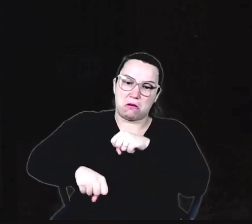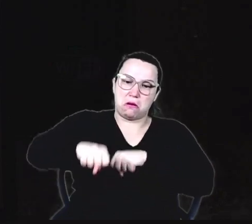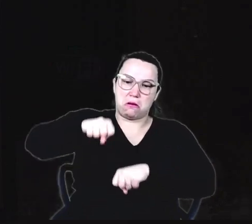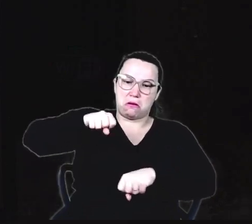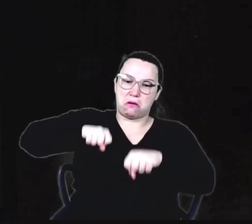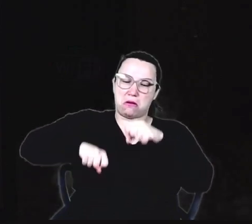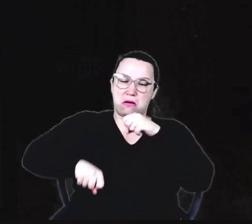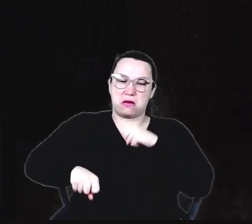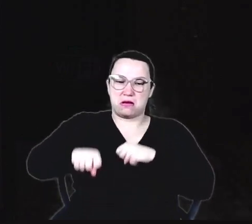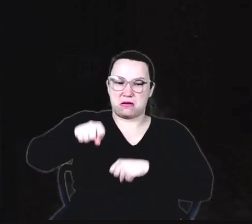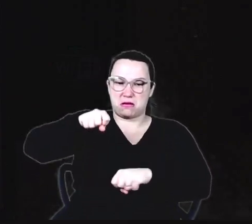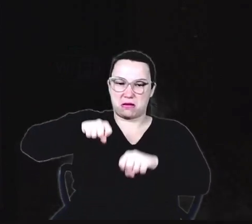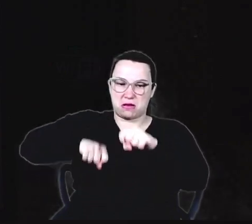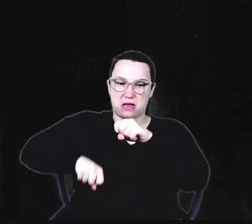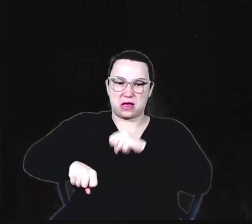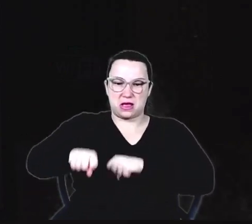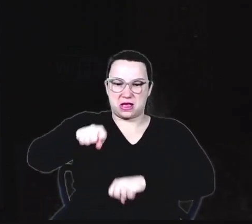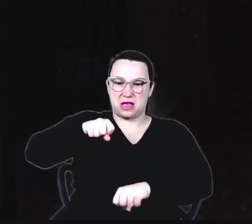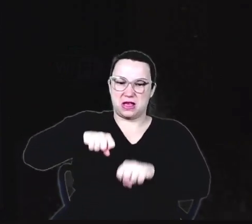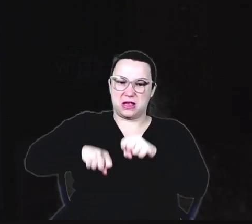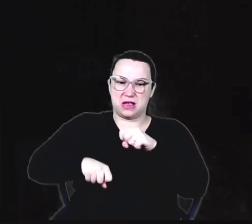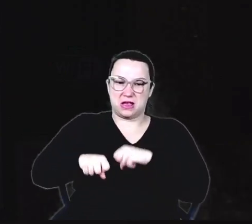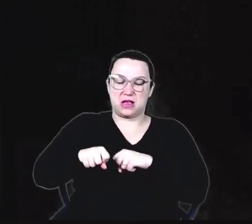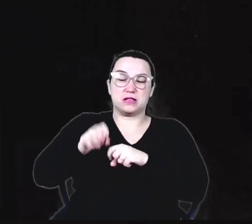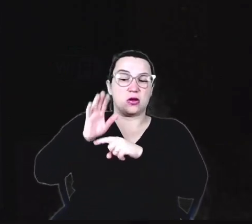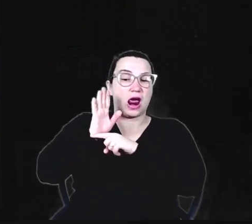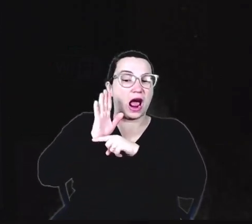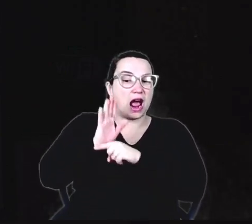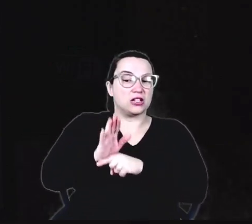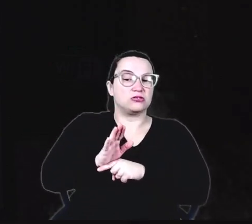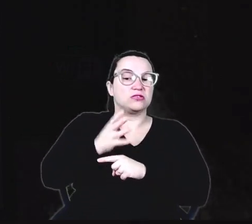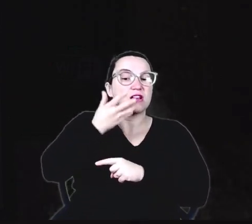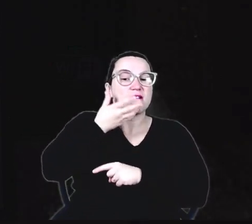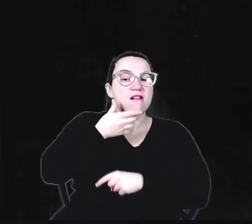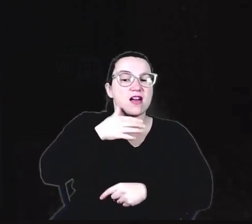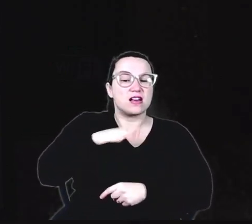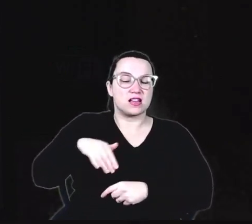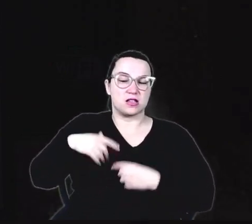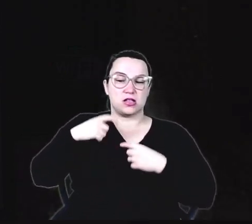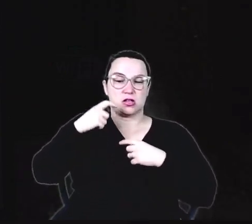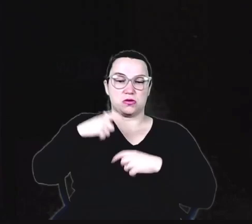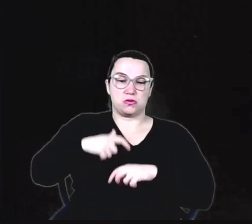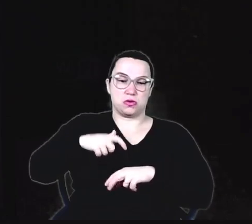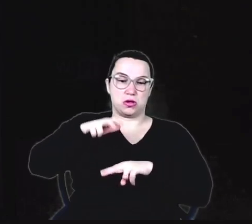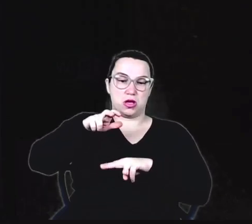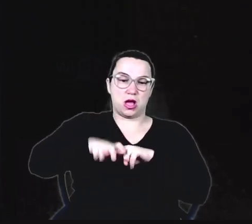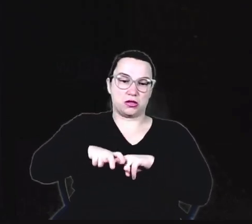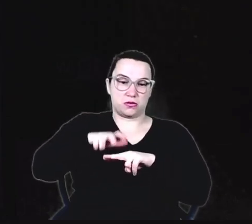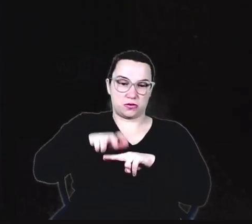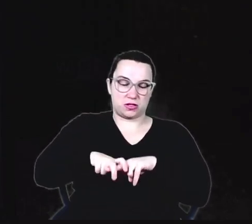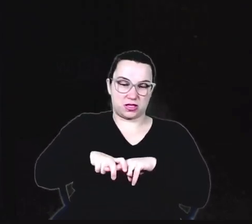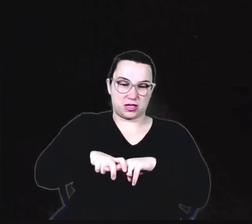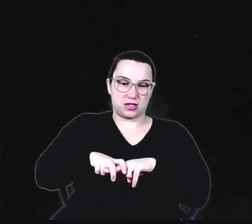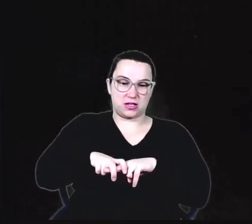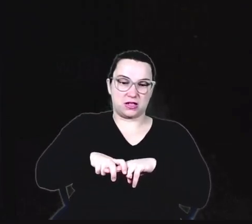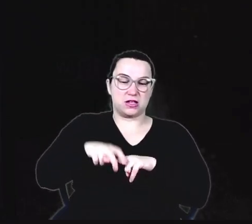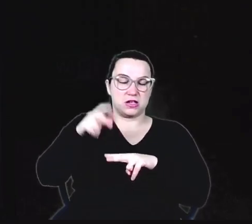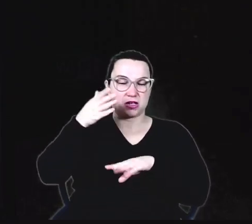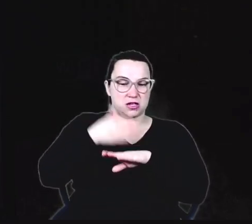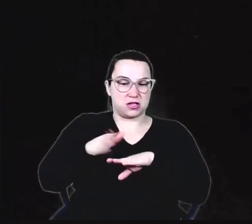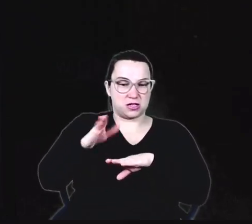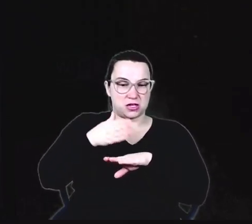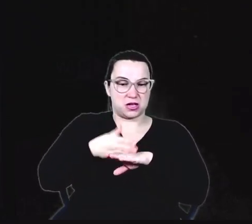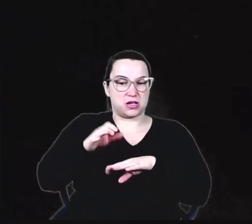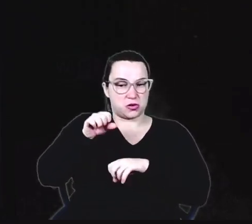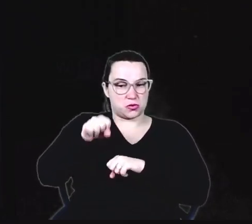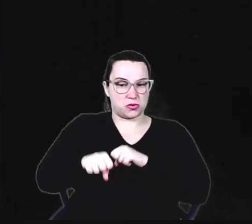Então, essa bicicleta, ela ajuda com que a criança desenvolva a postura no sentar e ela desenvolva o pedalar da maneira